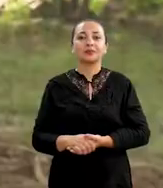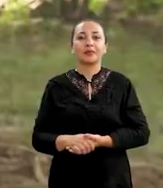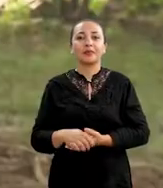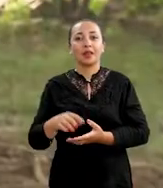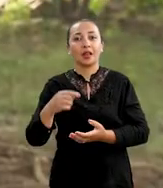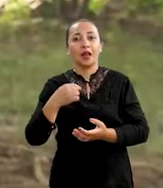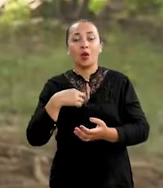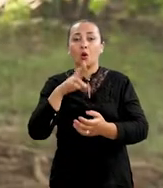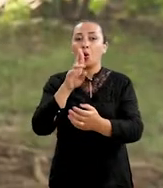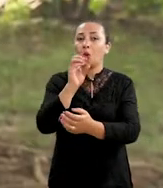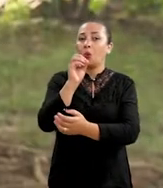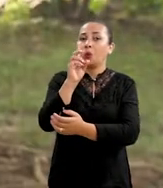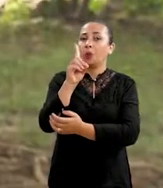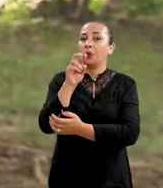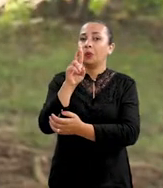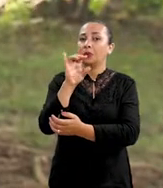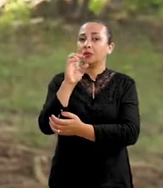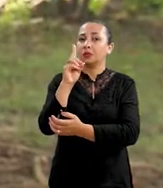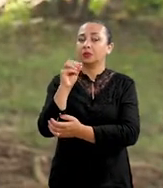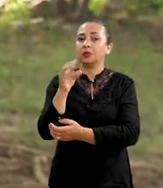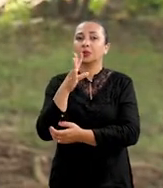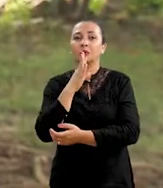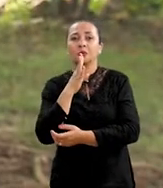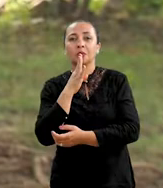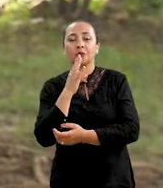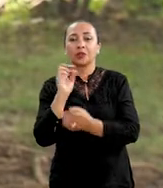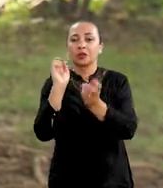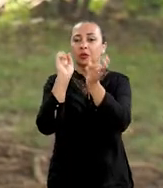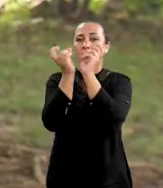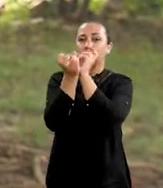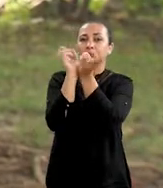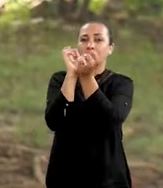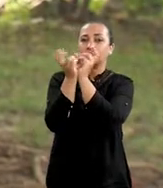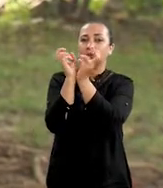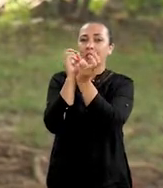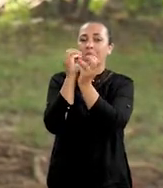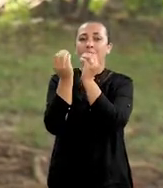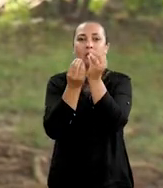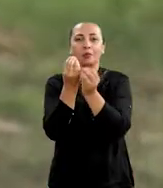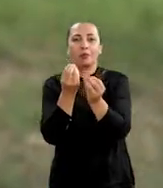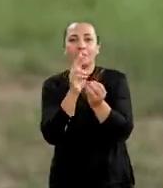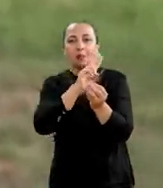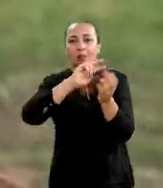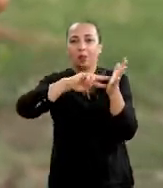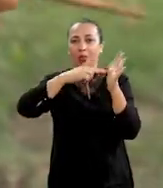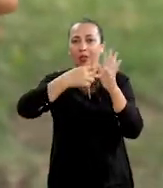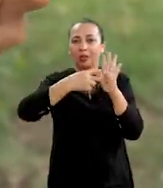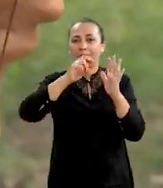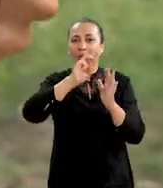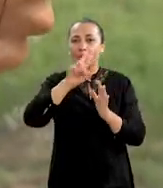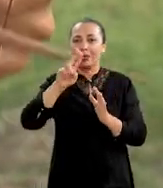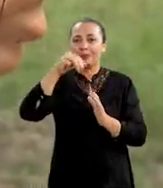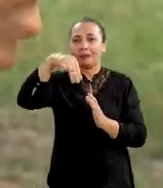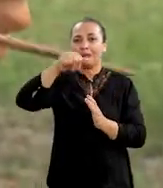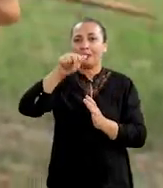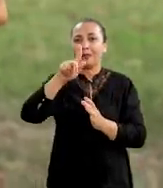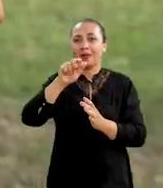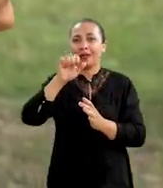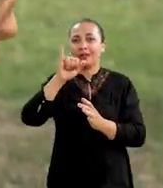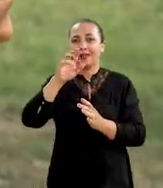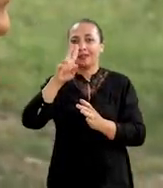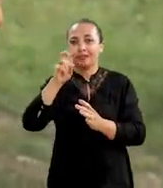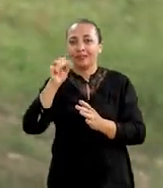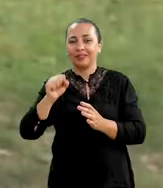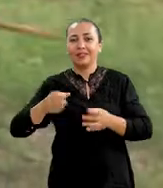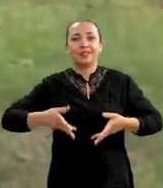Eu sou o Rodrigo, conhecido no mundo da capoeiragem como MacGyver, nascido em São Luís,